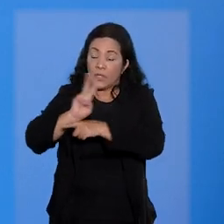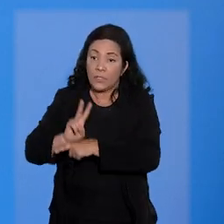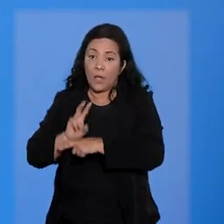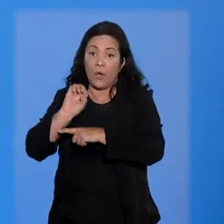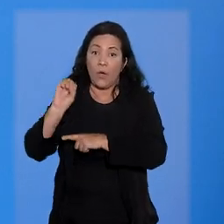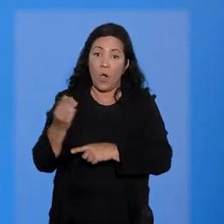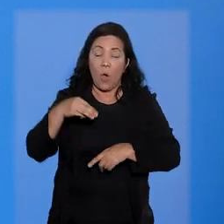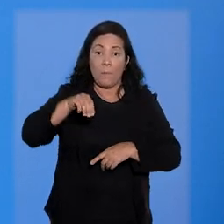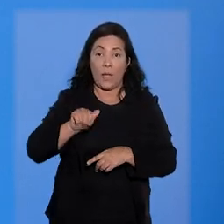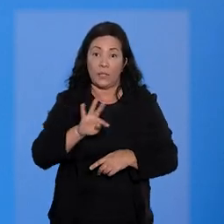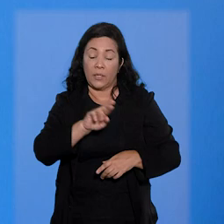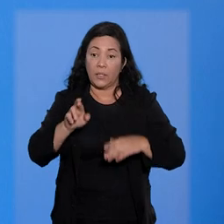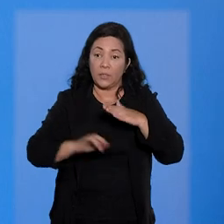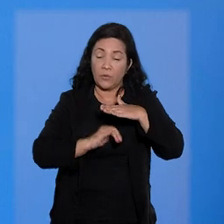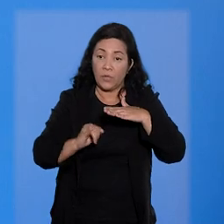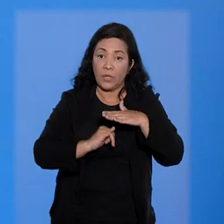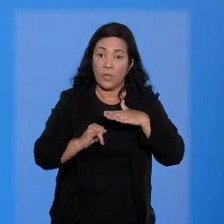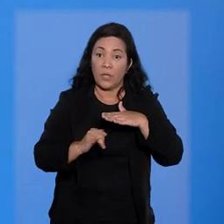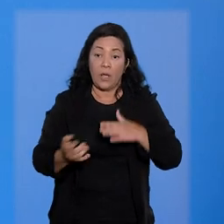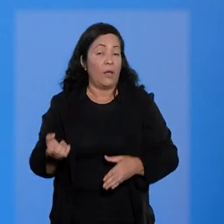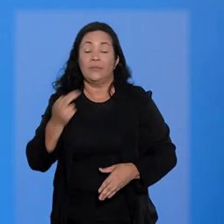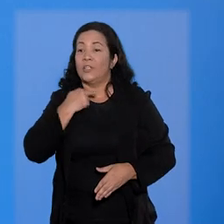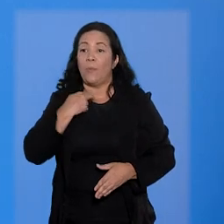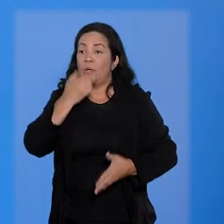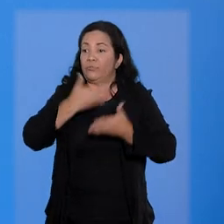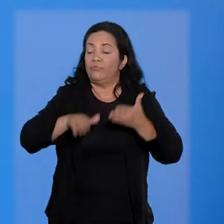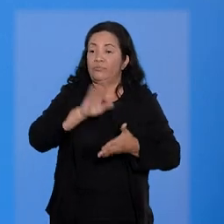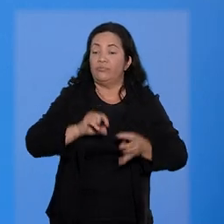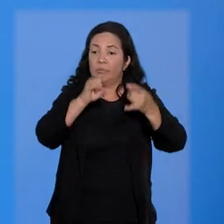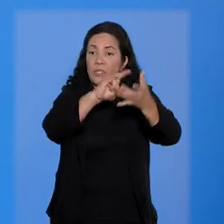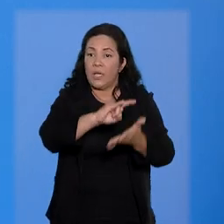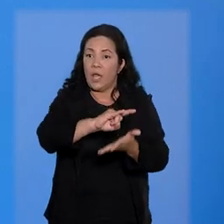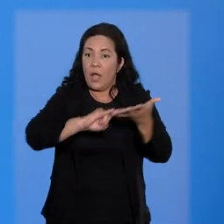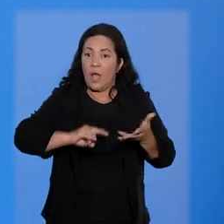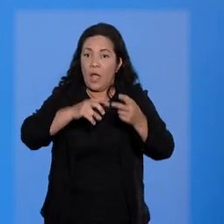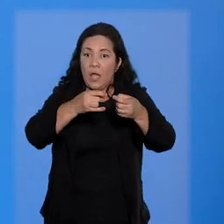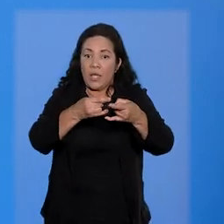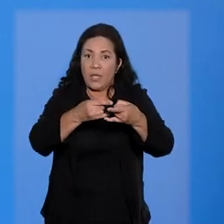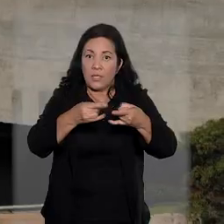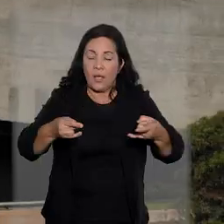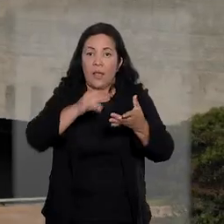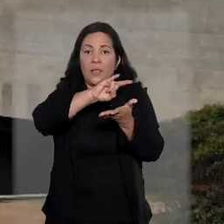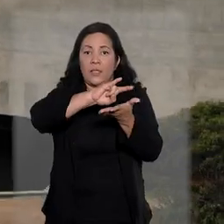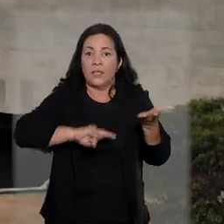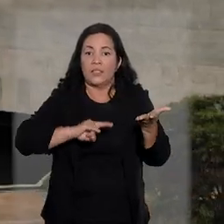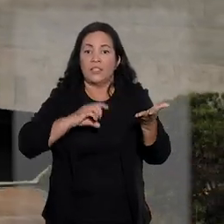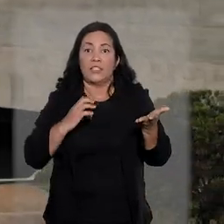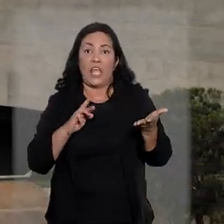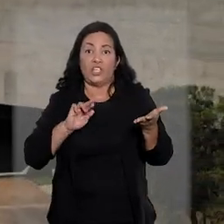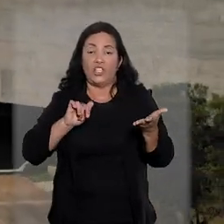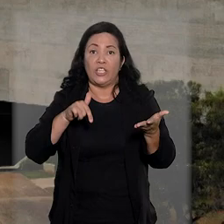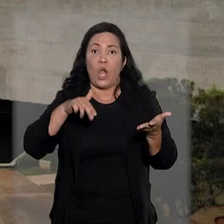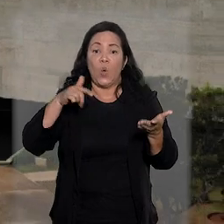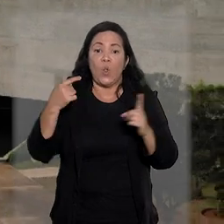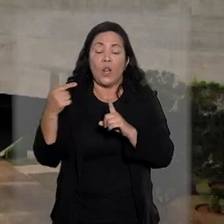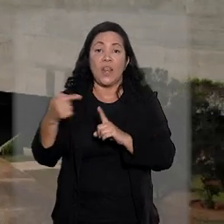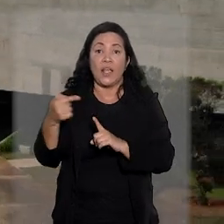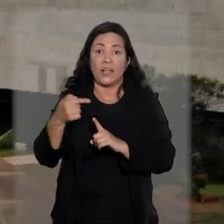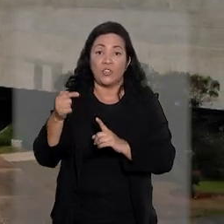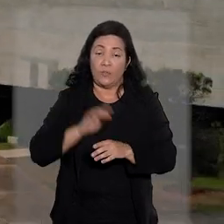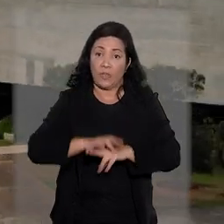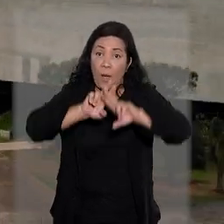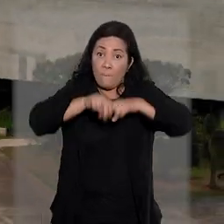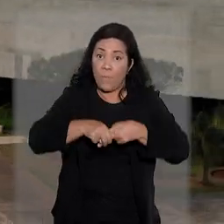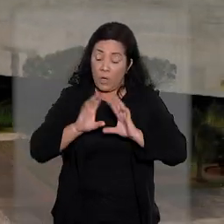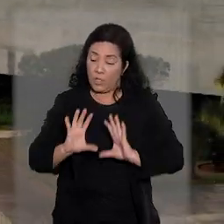ou filial impede certidão negativa para estabelecimento do mesmo grupo. A decisão unificou o entendimento